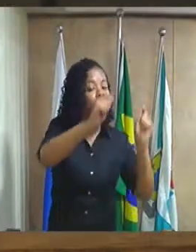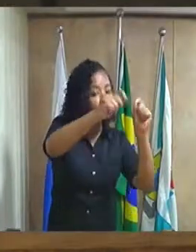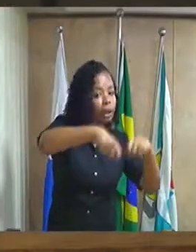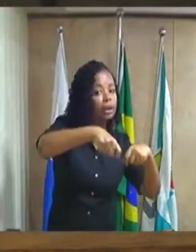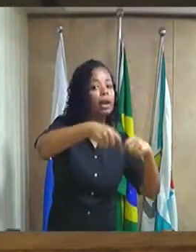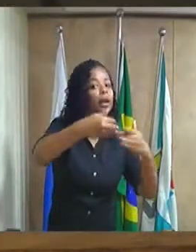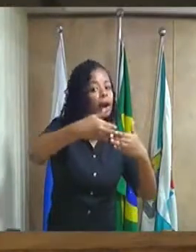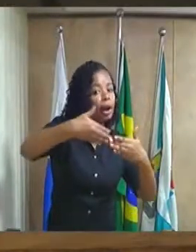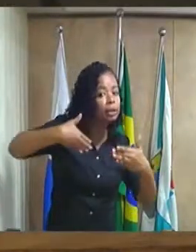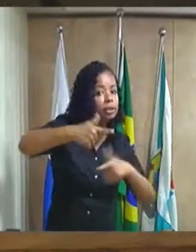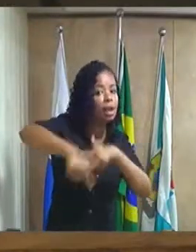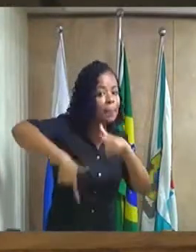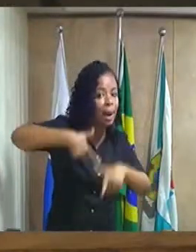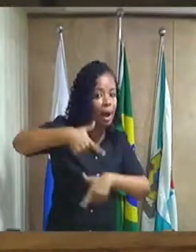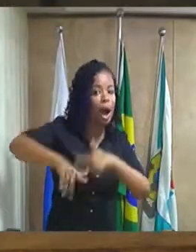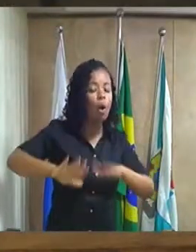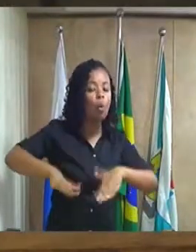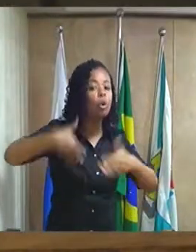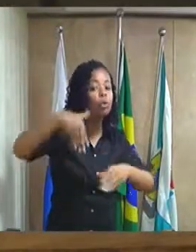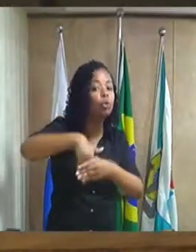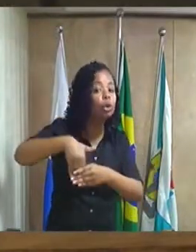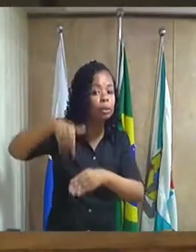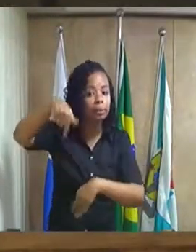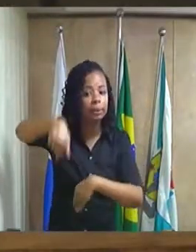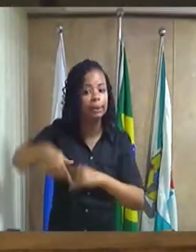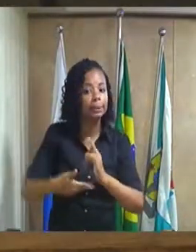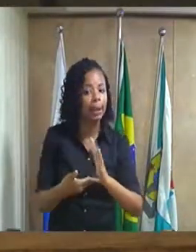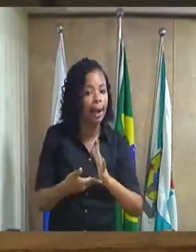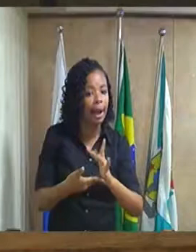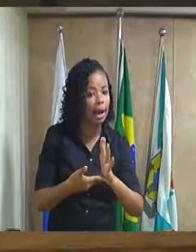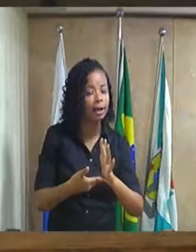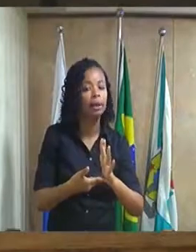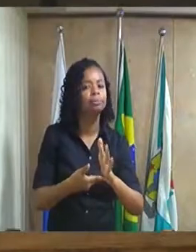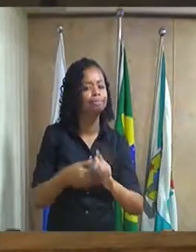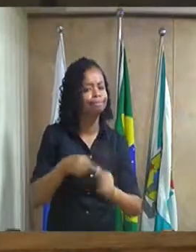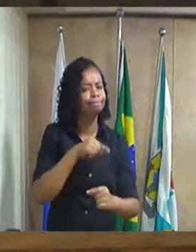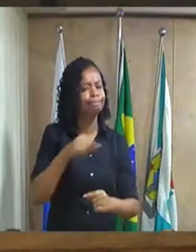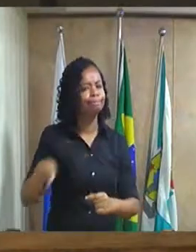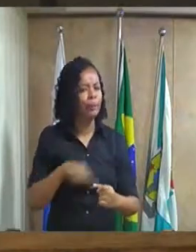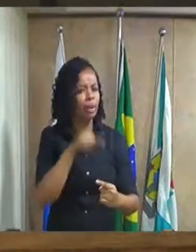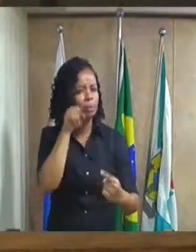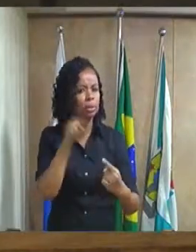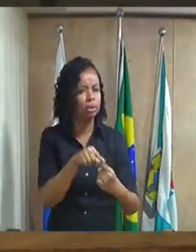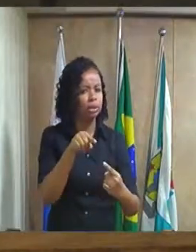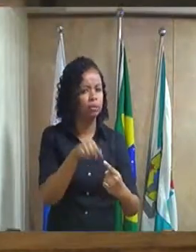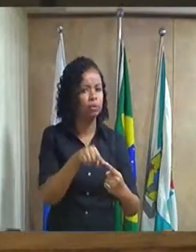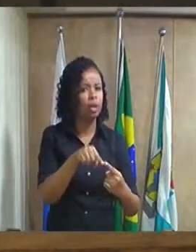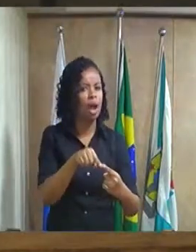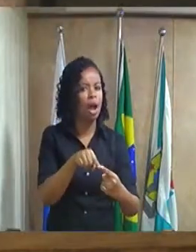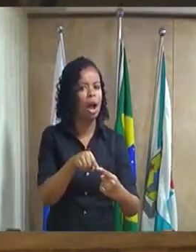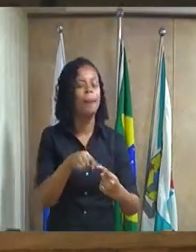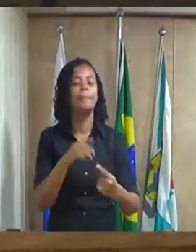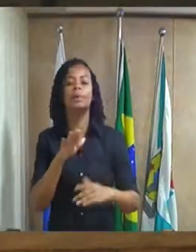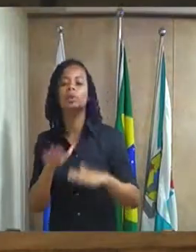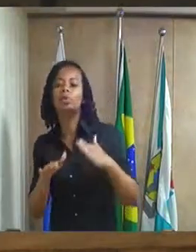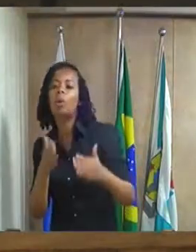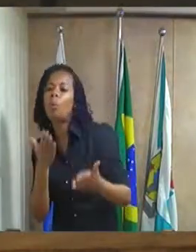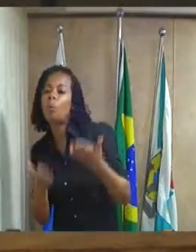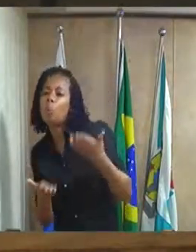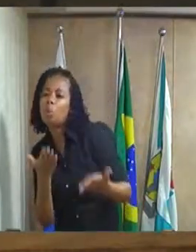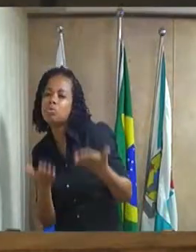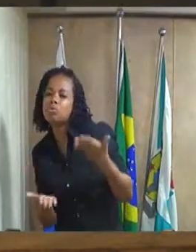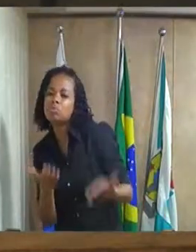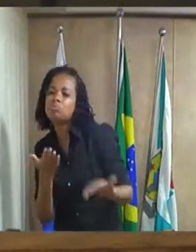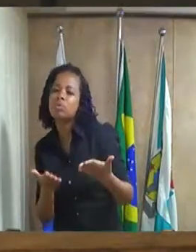trabalhadas quando nós votamos aqui nesta casa o intuito de nós votarmos a compensação tributária era